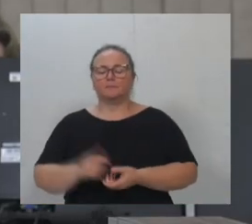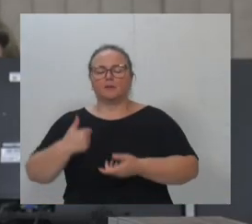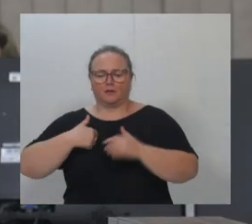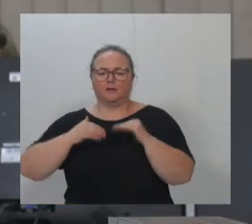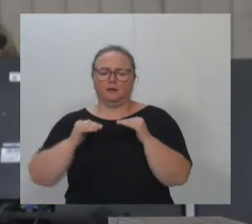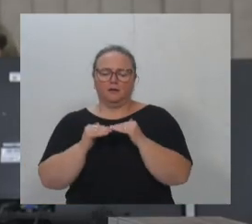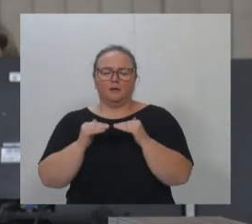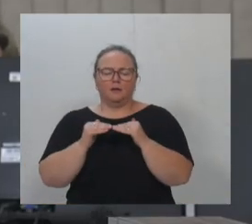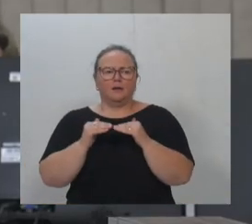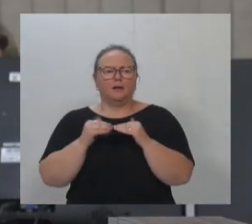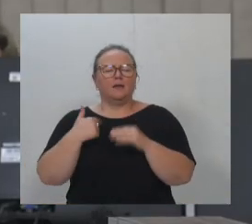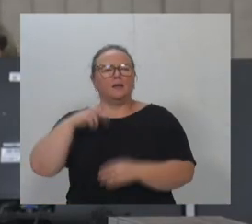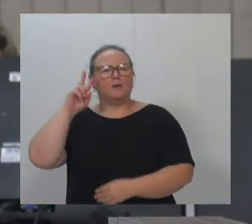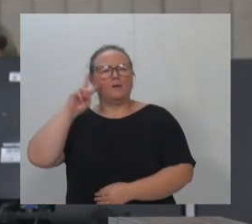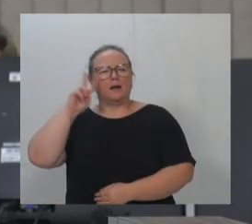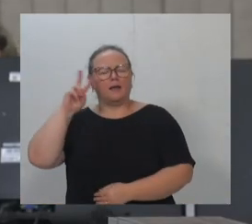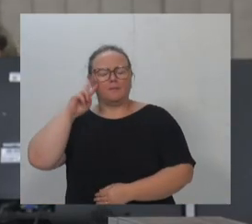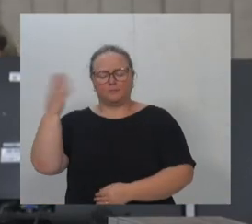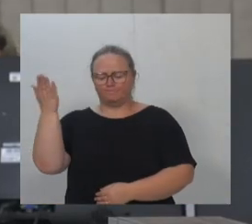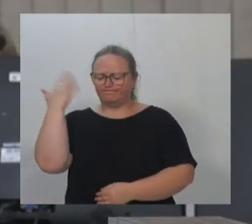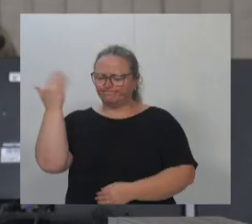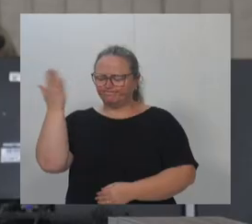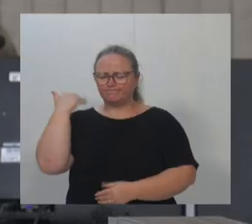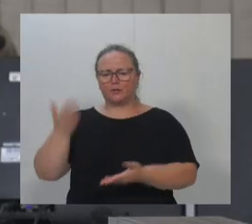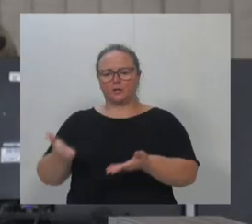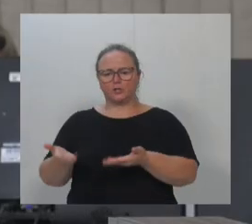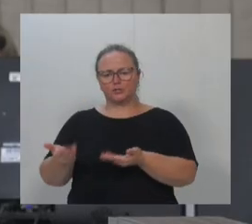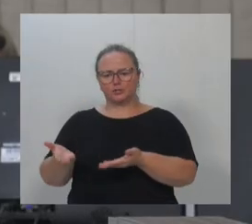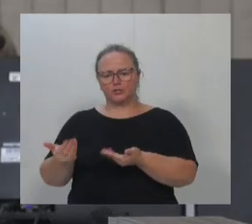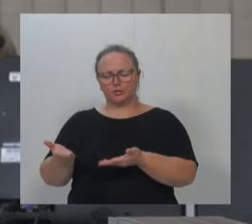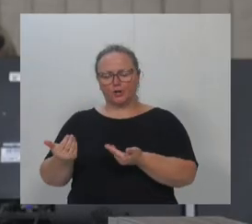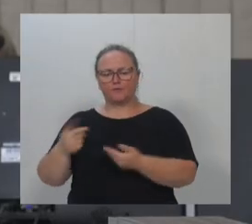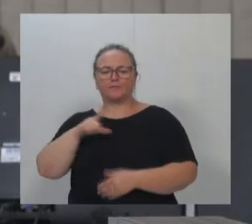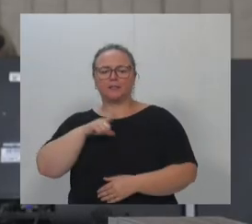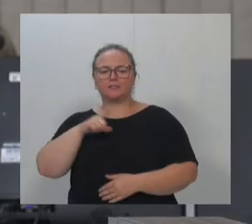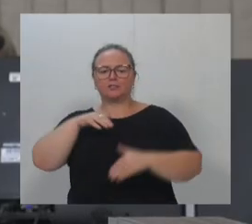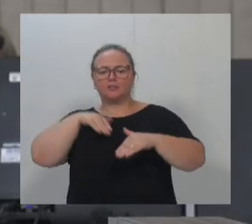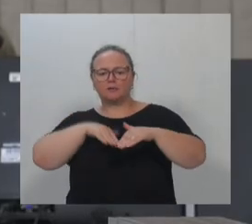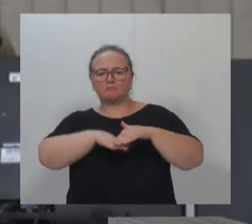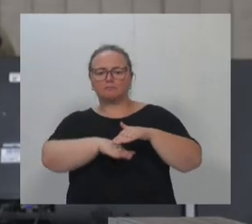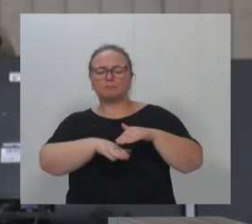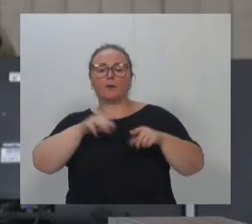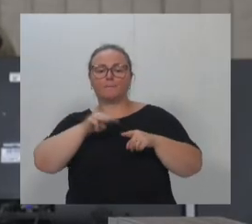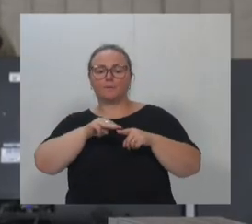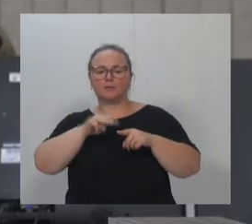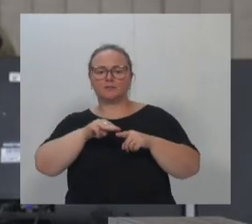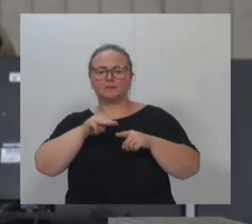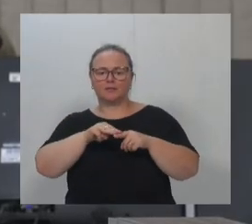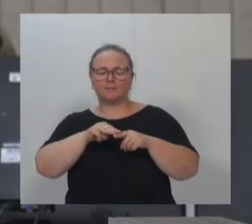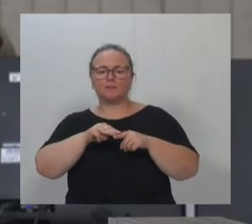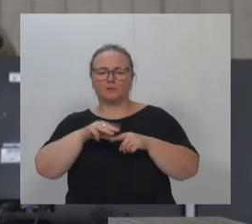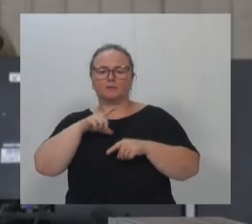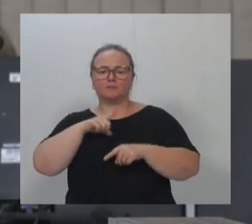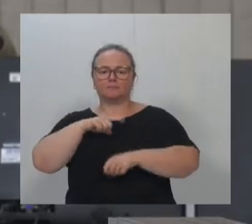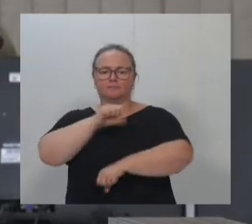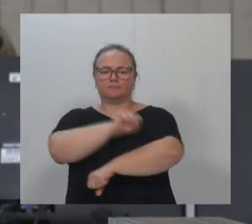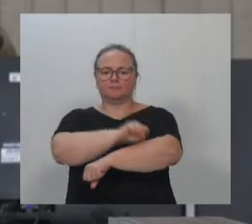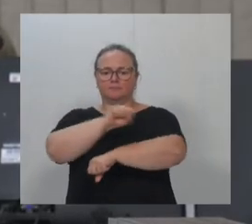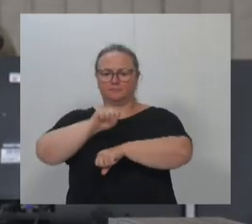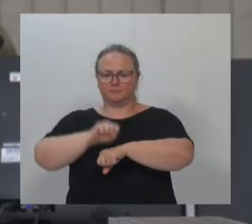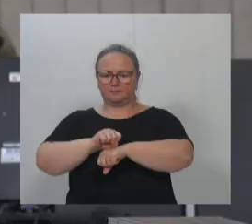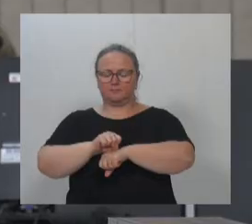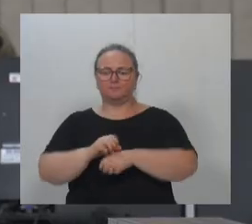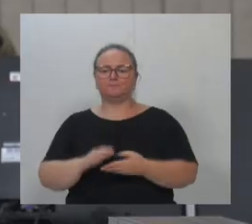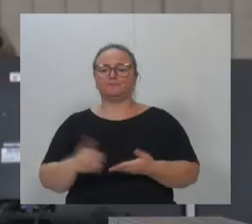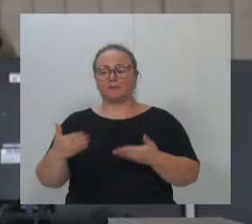bem mais jovem, lá na garagem municipal, do outro lado da Ponte Salto, onde hoje vai ser